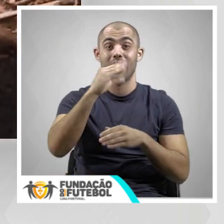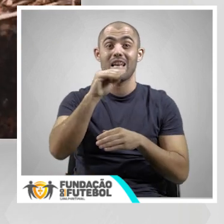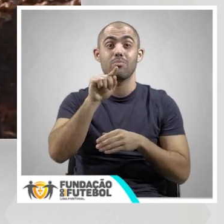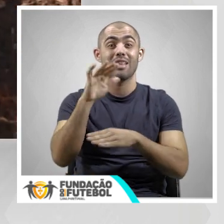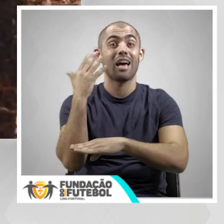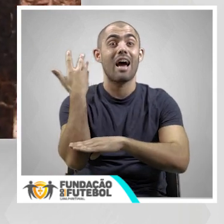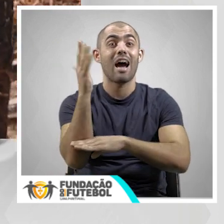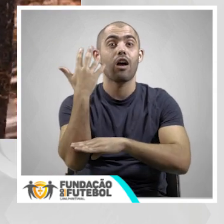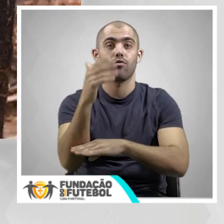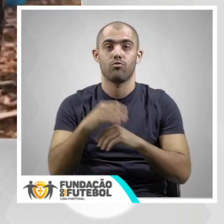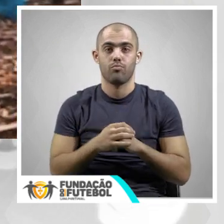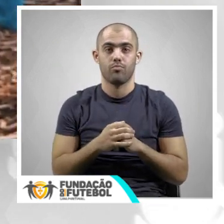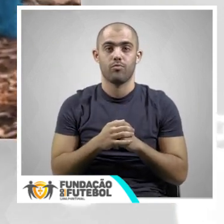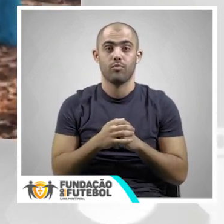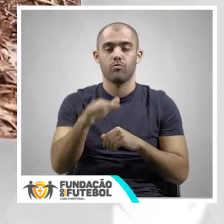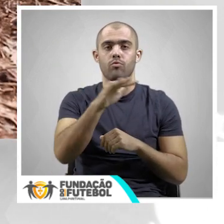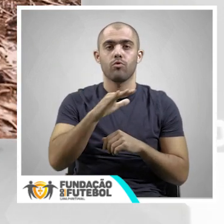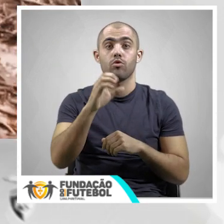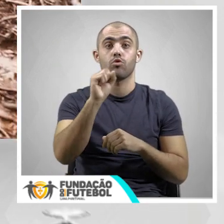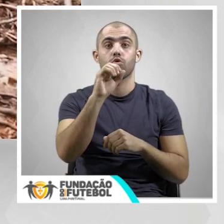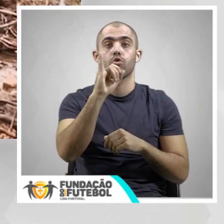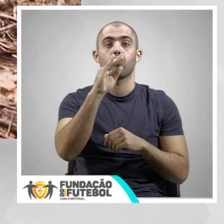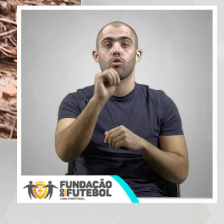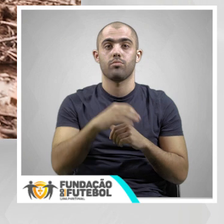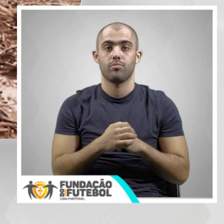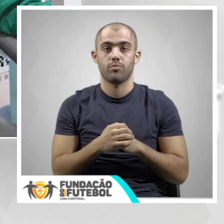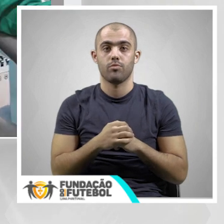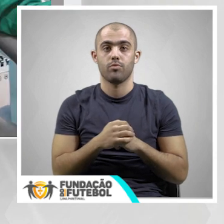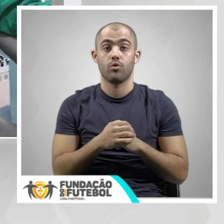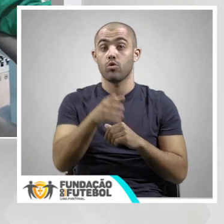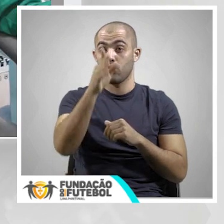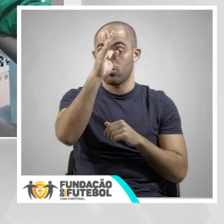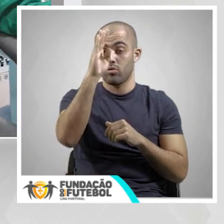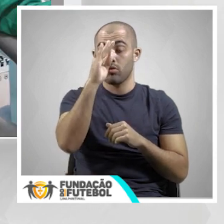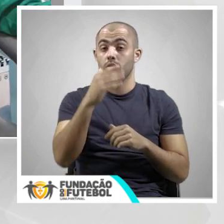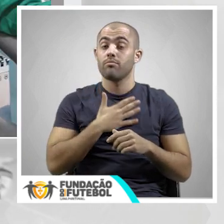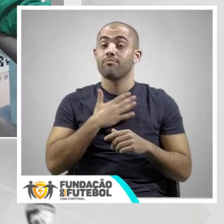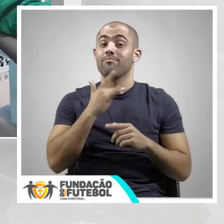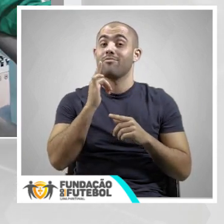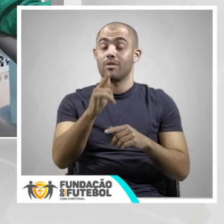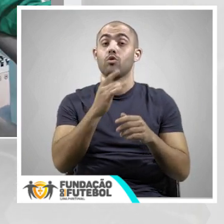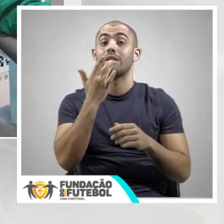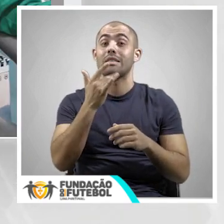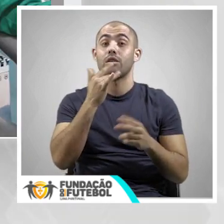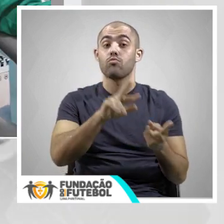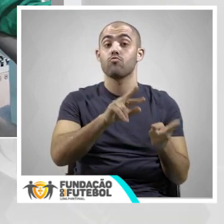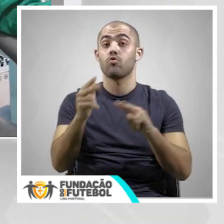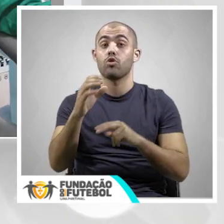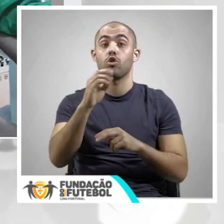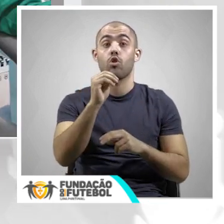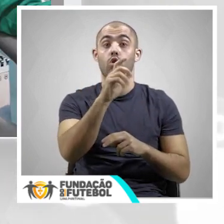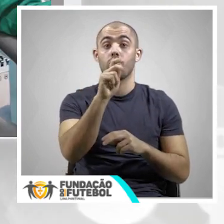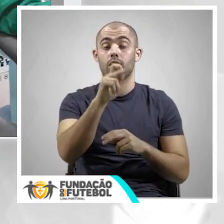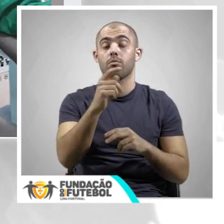plantio de 10 mil árvores autóctonos na zona de Góis. A Fundação Sporting apelou à dádiva de sangue